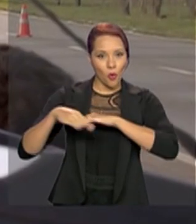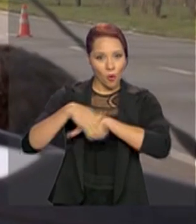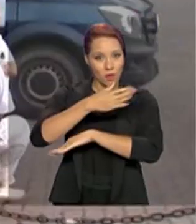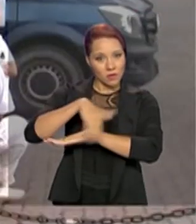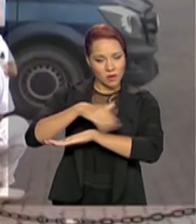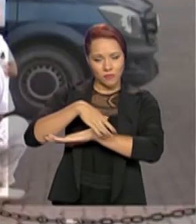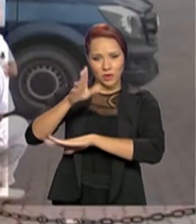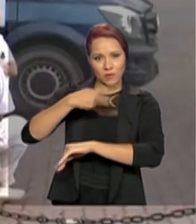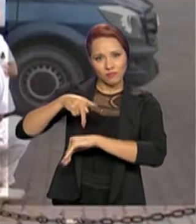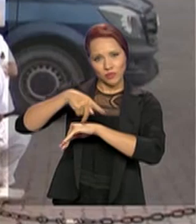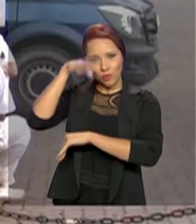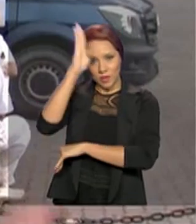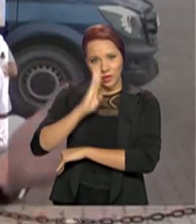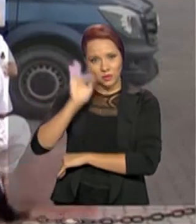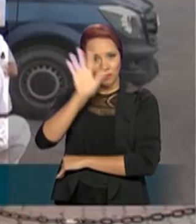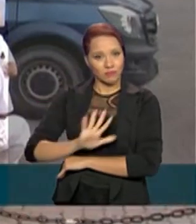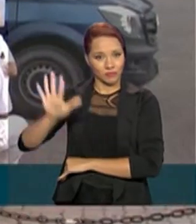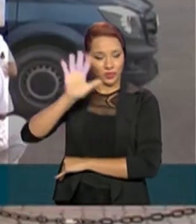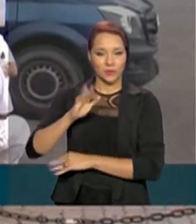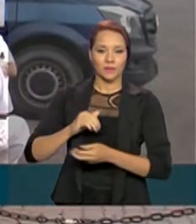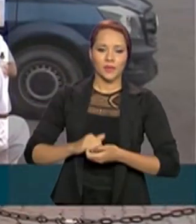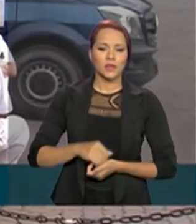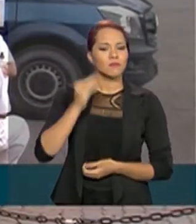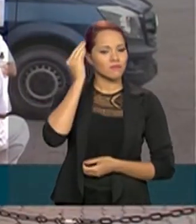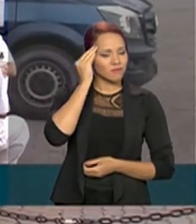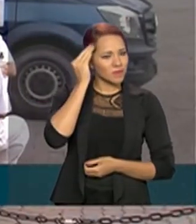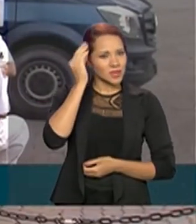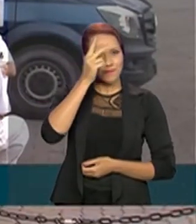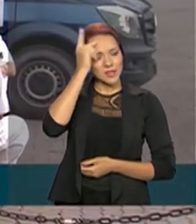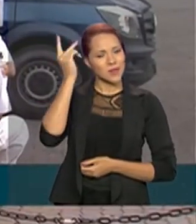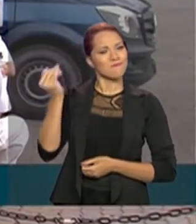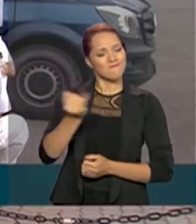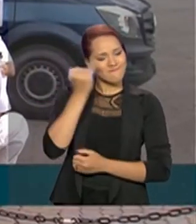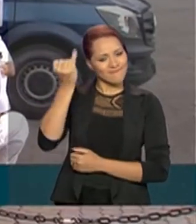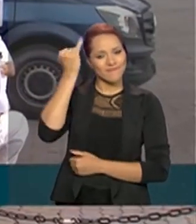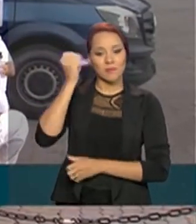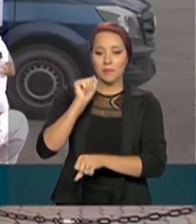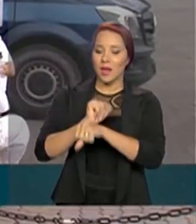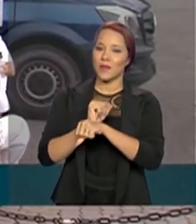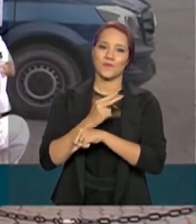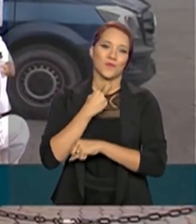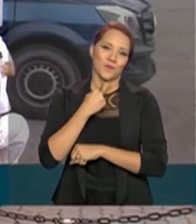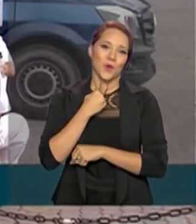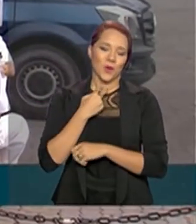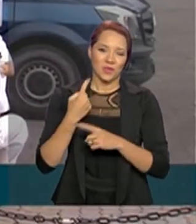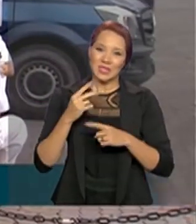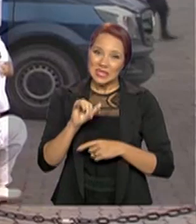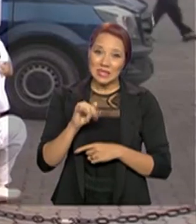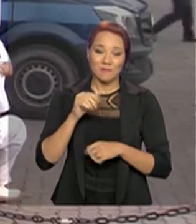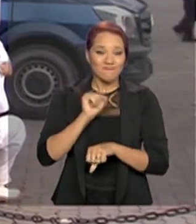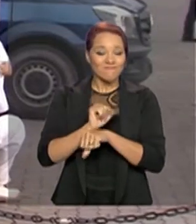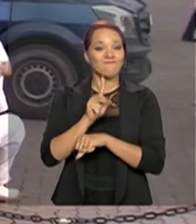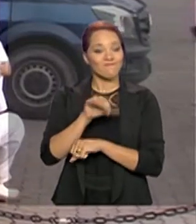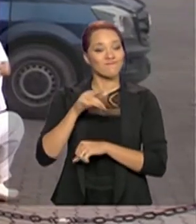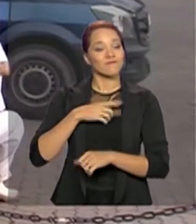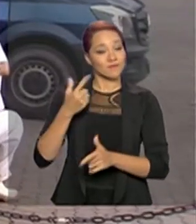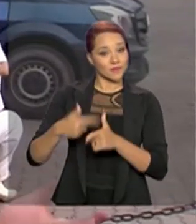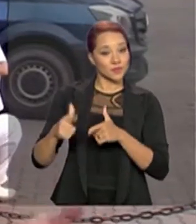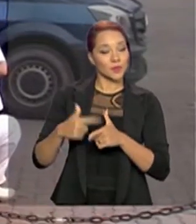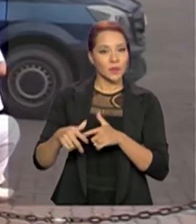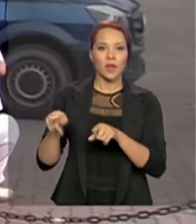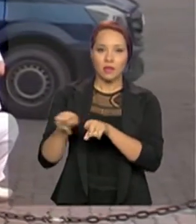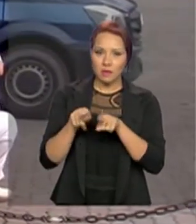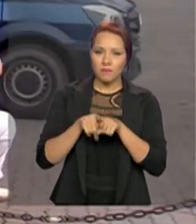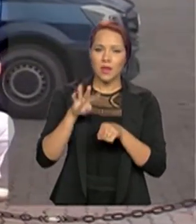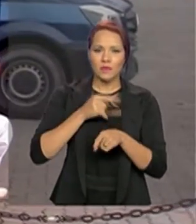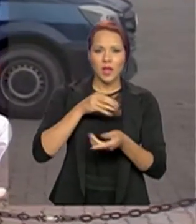país. A gente entende que esses heróis aí não podem parar, senão a gente tem um enorme problema. E também a